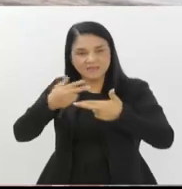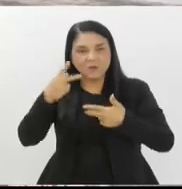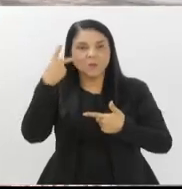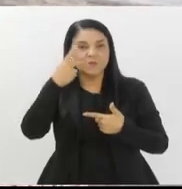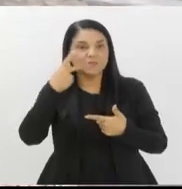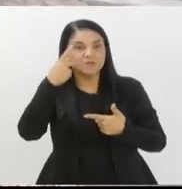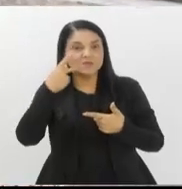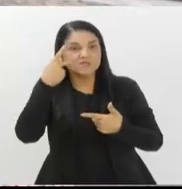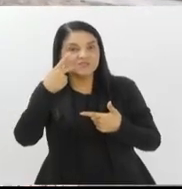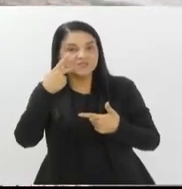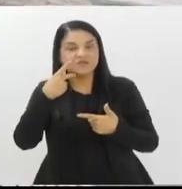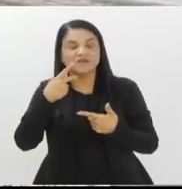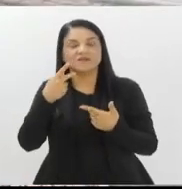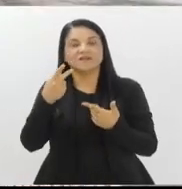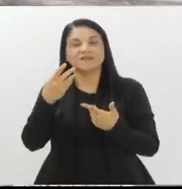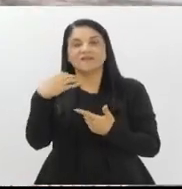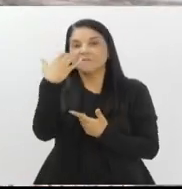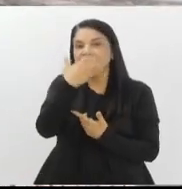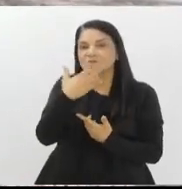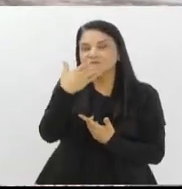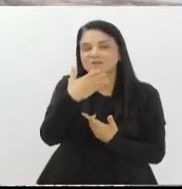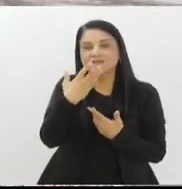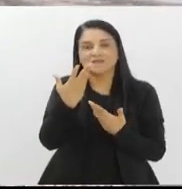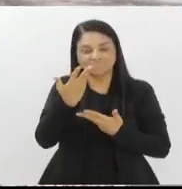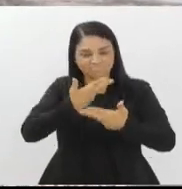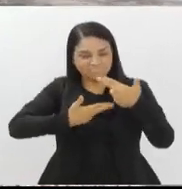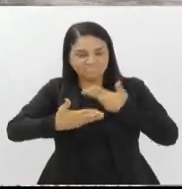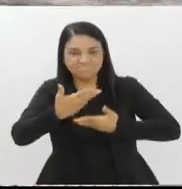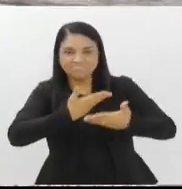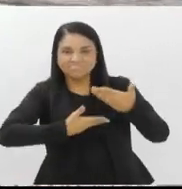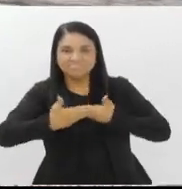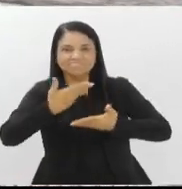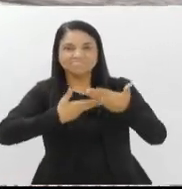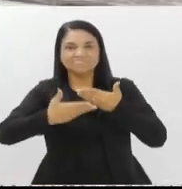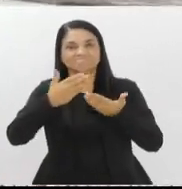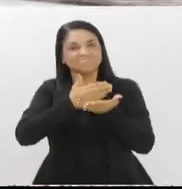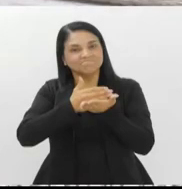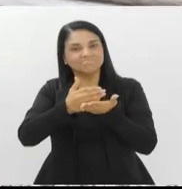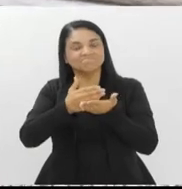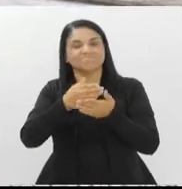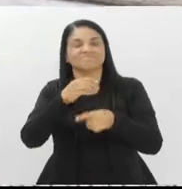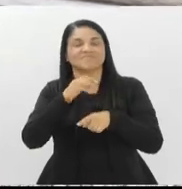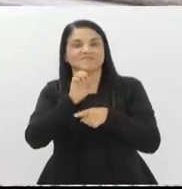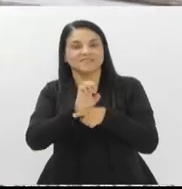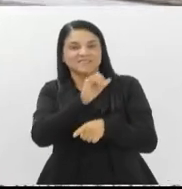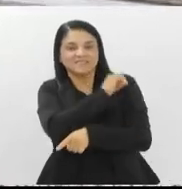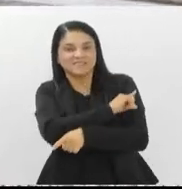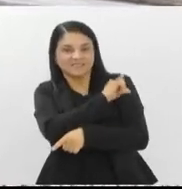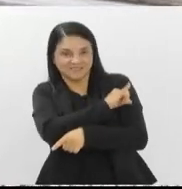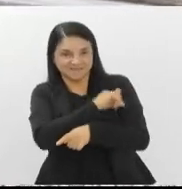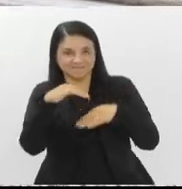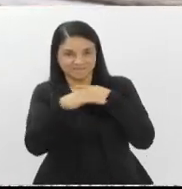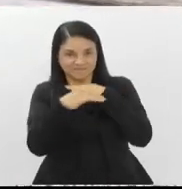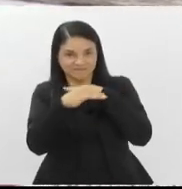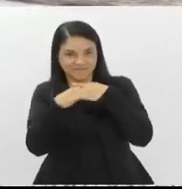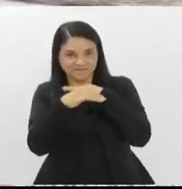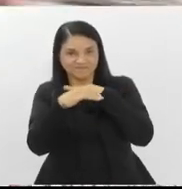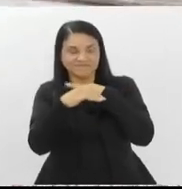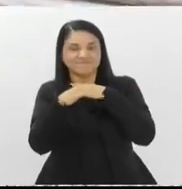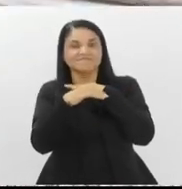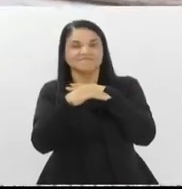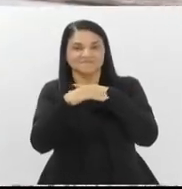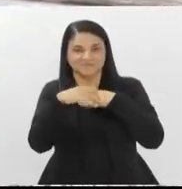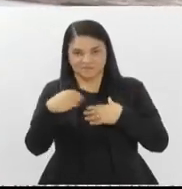boemia como ela não é separada. Que faz parte da própria essência da cidade do Rio de Janeiro. Que é uma vida urbana muito vibrante.